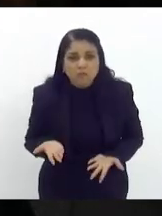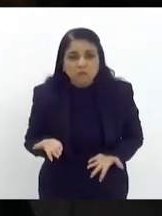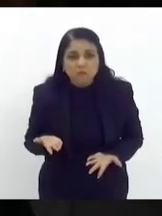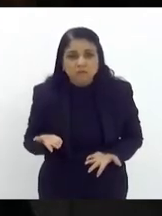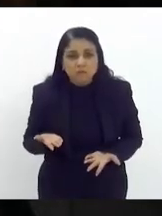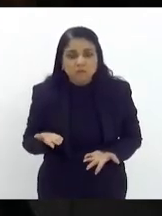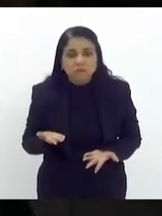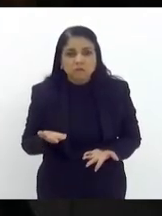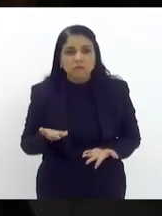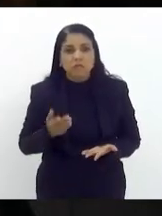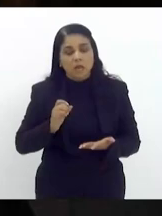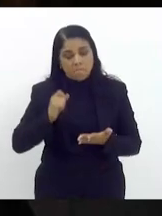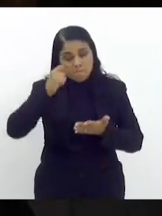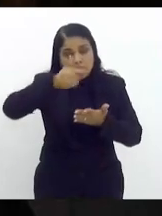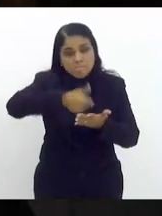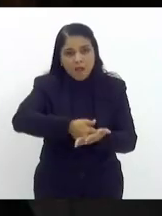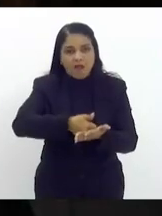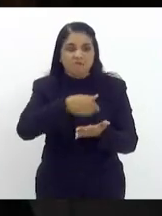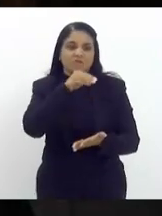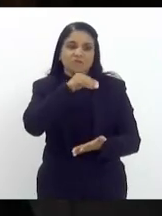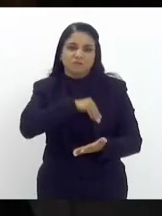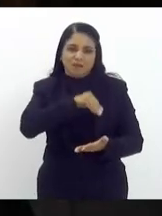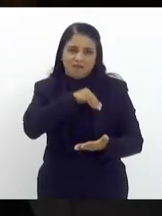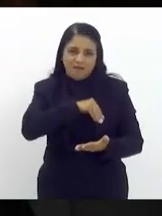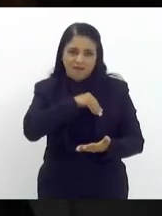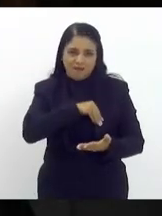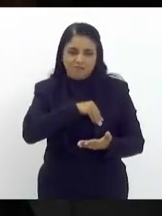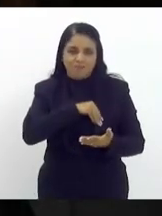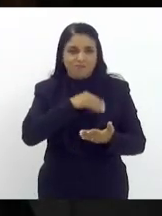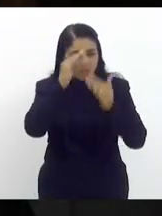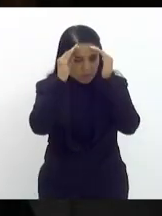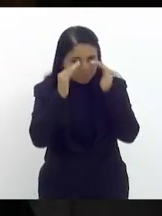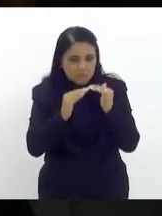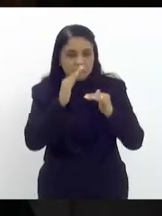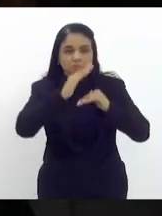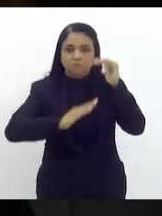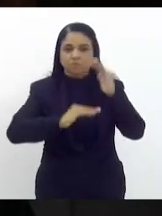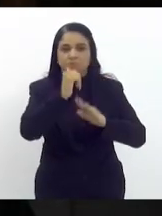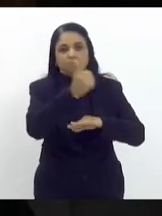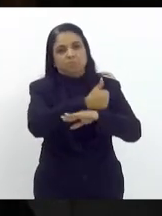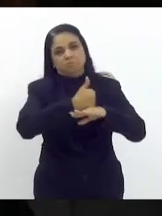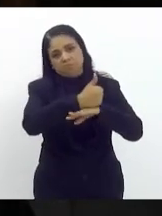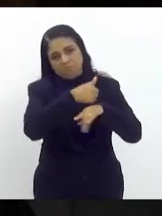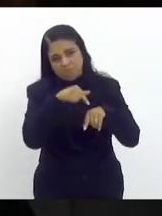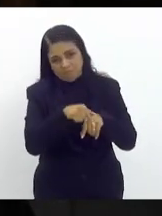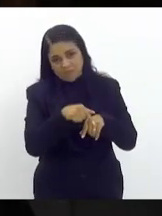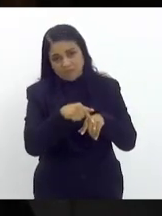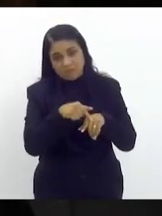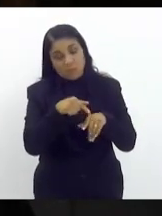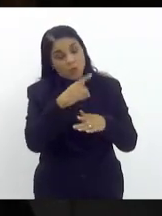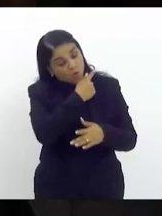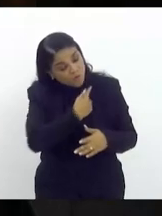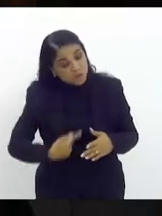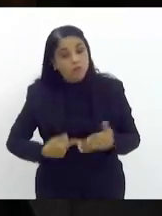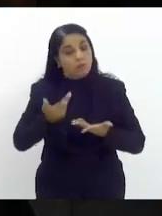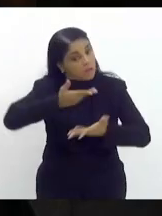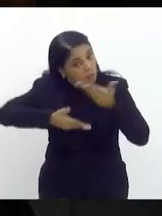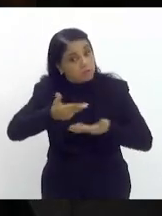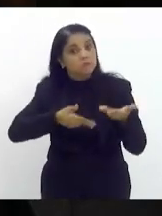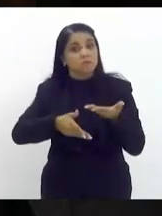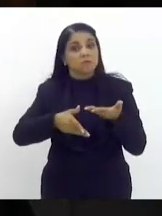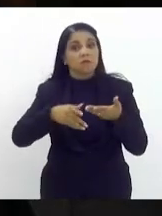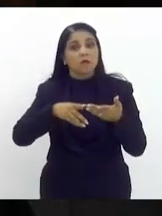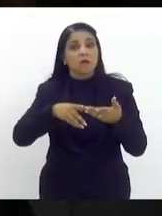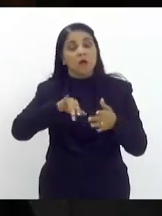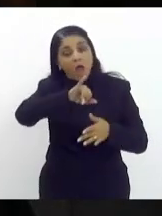pagar o piso do magistério respeitando a carreira então o governador negocia e aproveito que estou aqui na tribuna